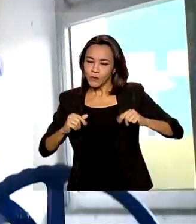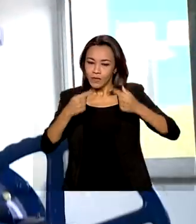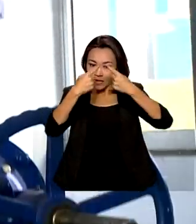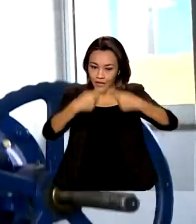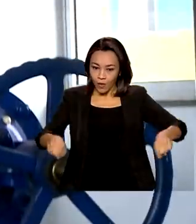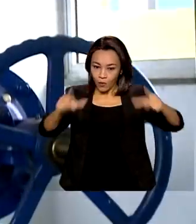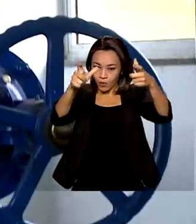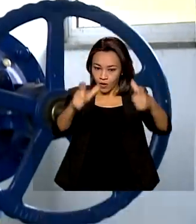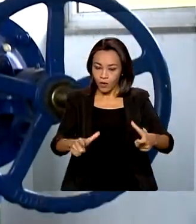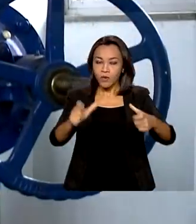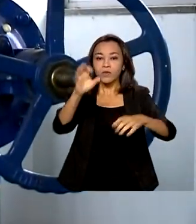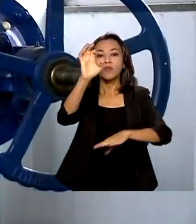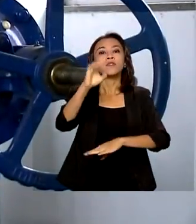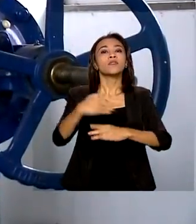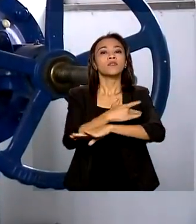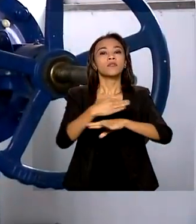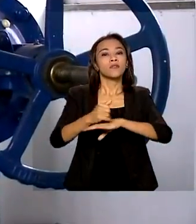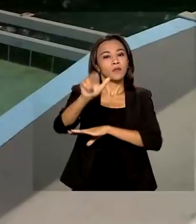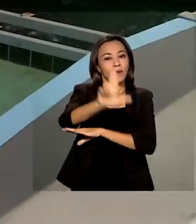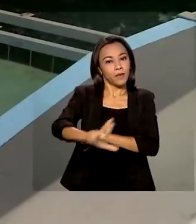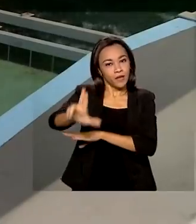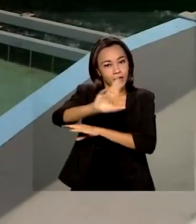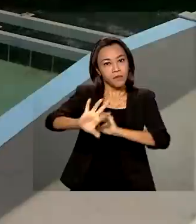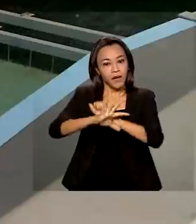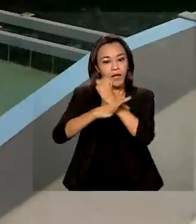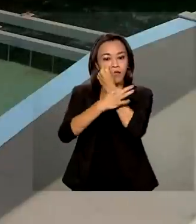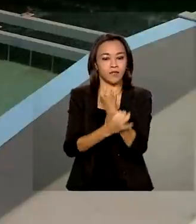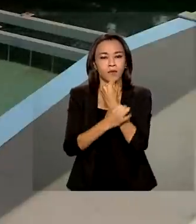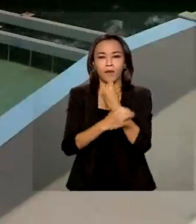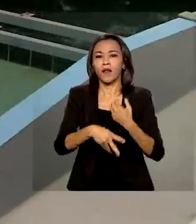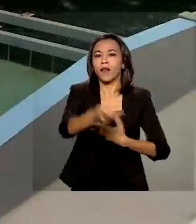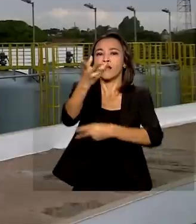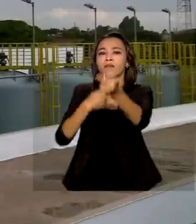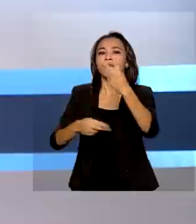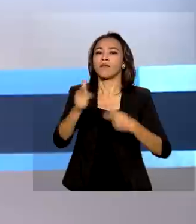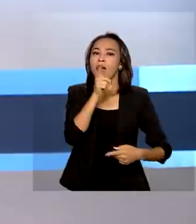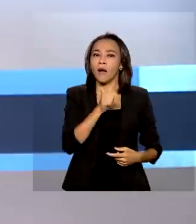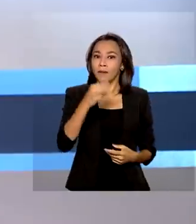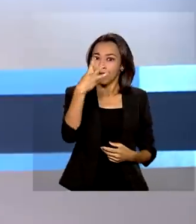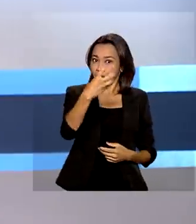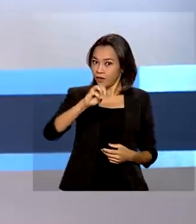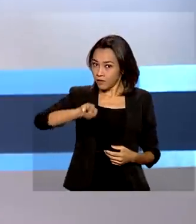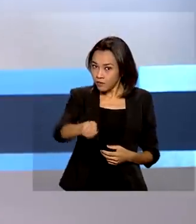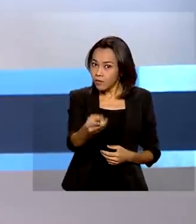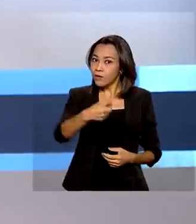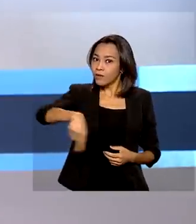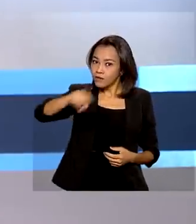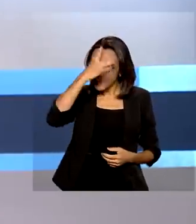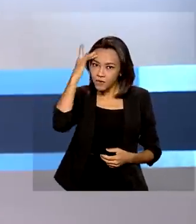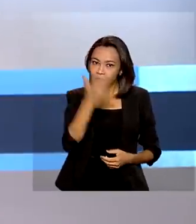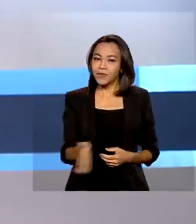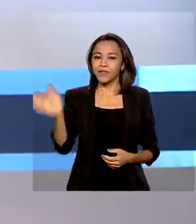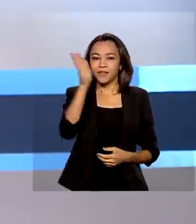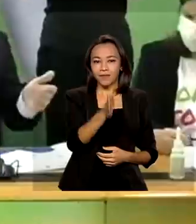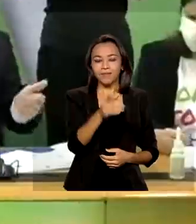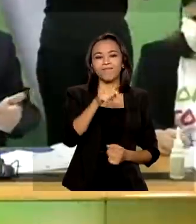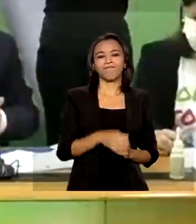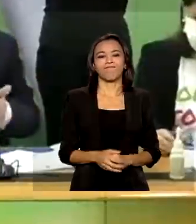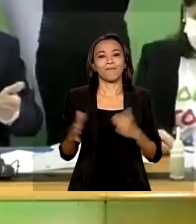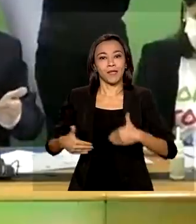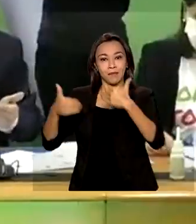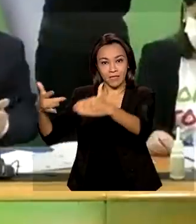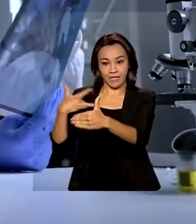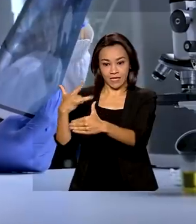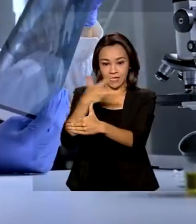Uberlândia, Minas Gerais, que vai garantir abastecimento a 3 milhões de pessoas. E veja ainda, Ministério da